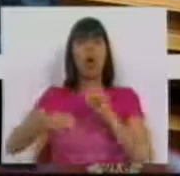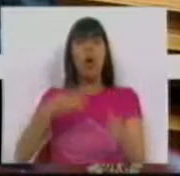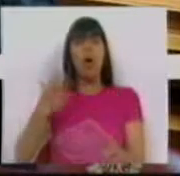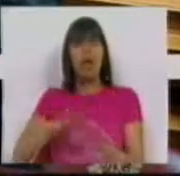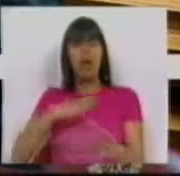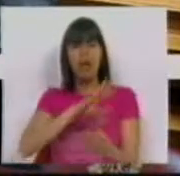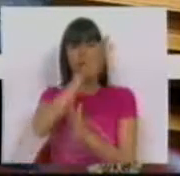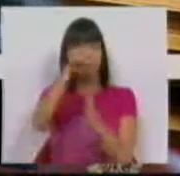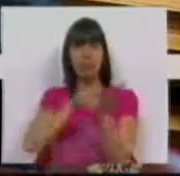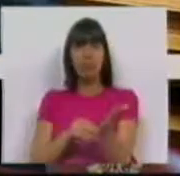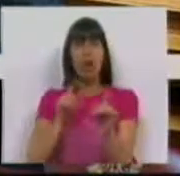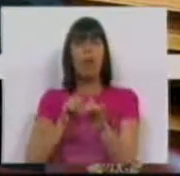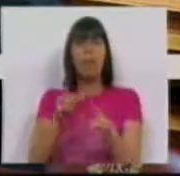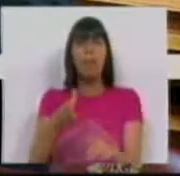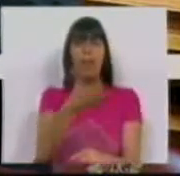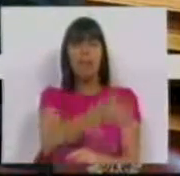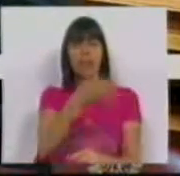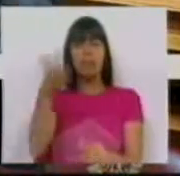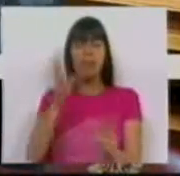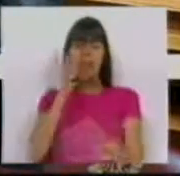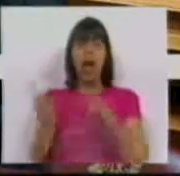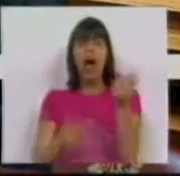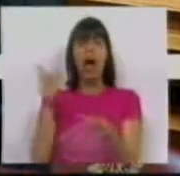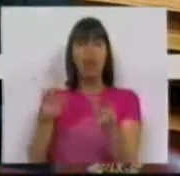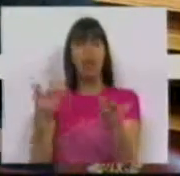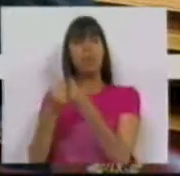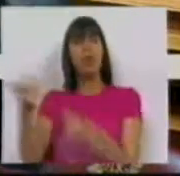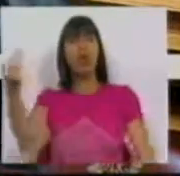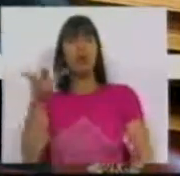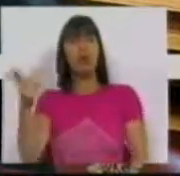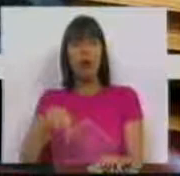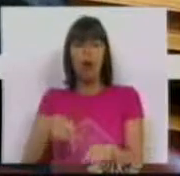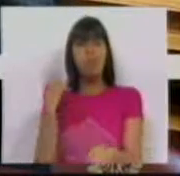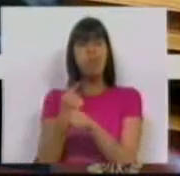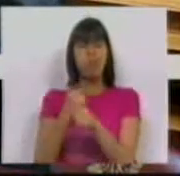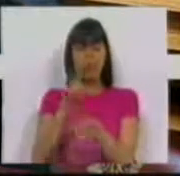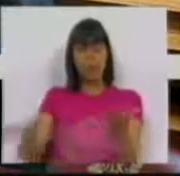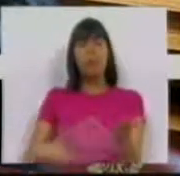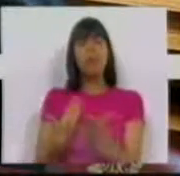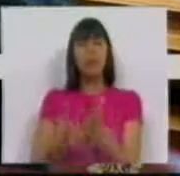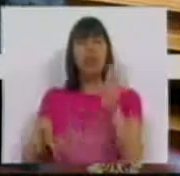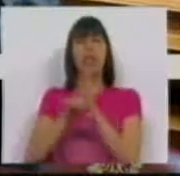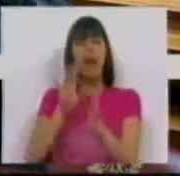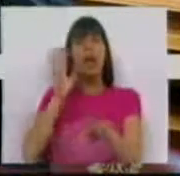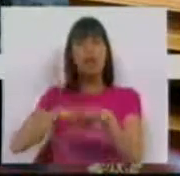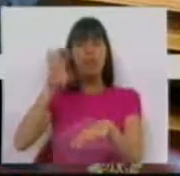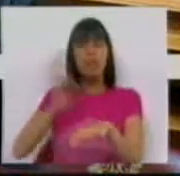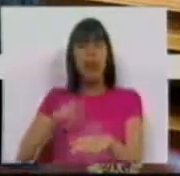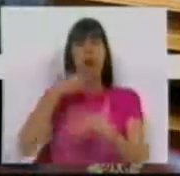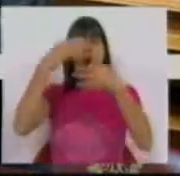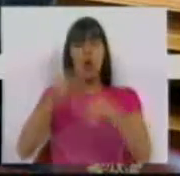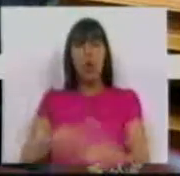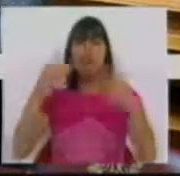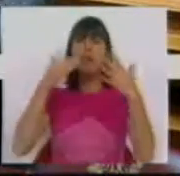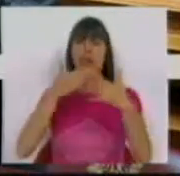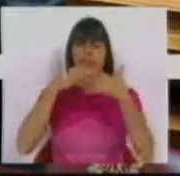que quiseram inscrever na 11ª avaliação com a Troika, como esta proposta de lei resulta de uma convicção